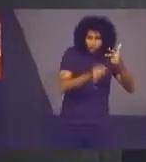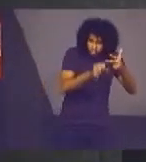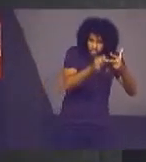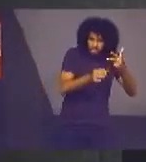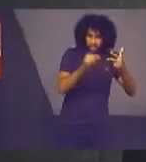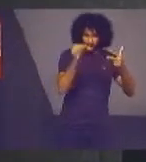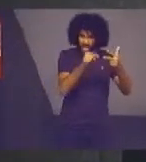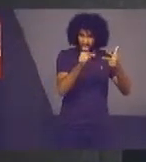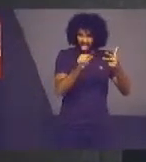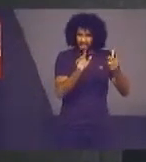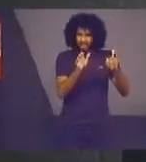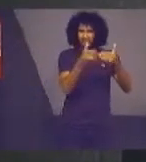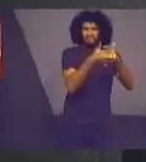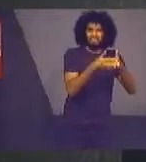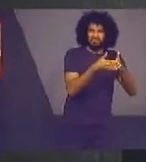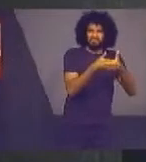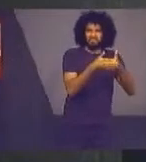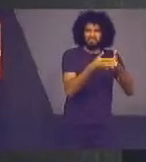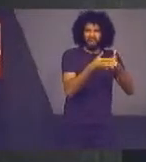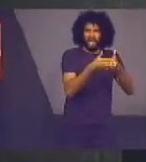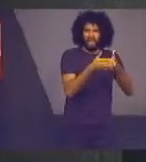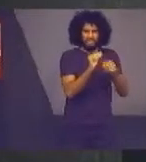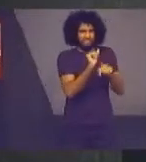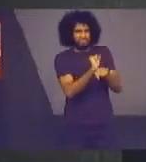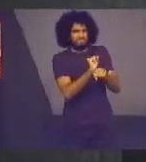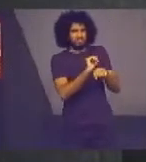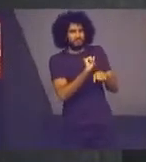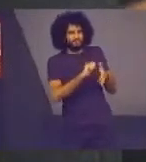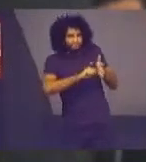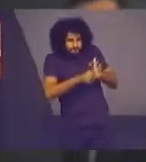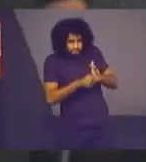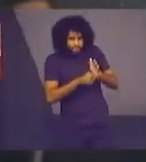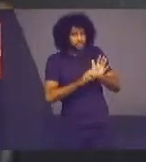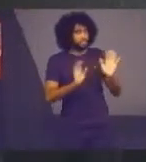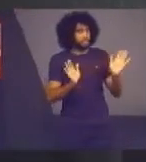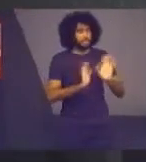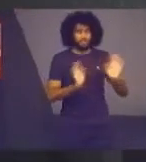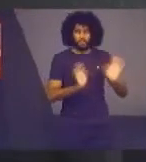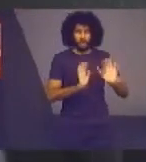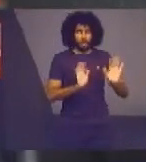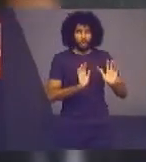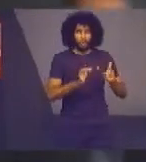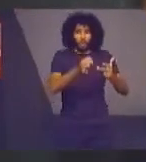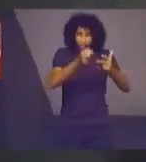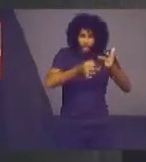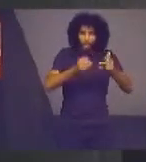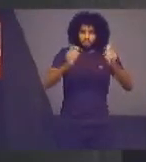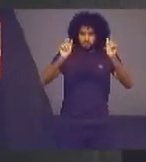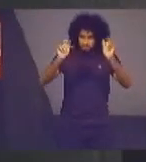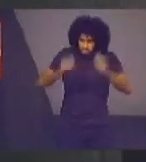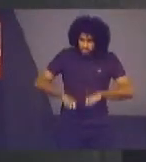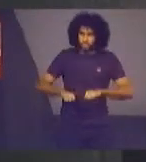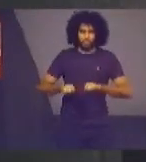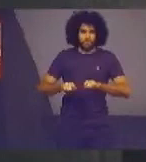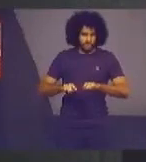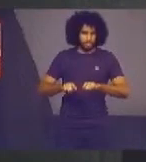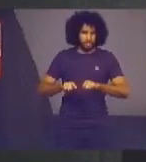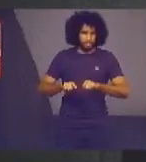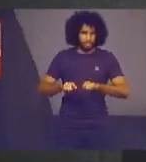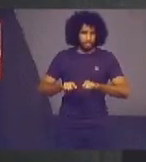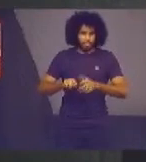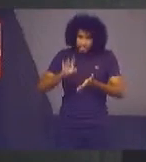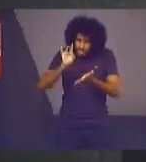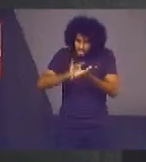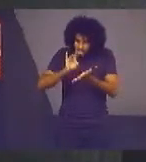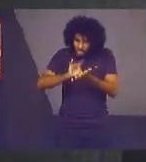fechado, um poder enclausurado É um poder que pode, na verdadeira